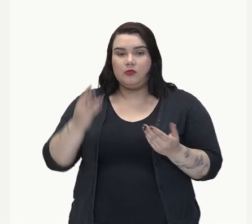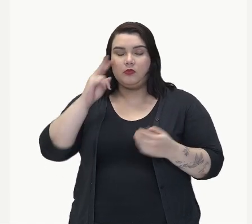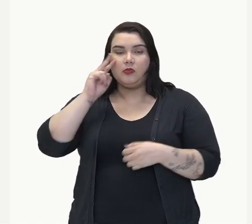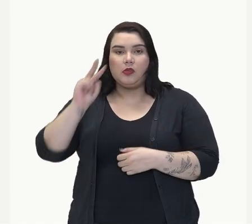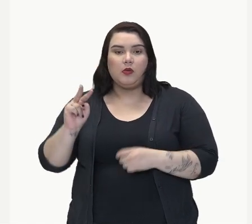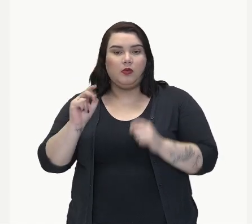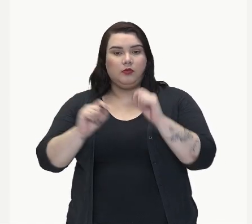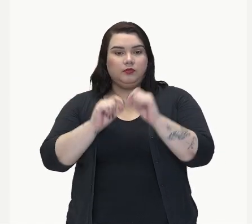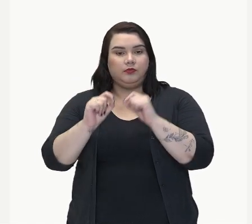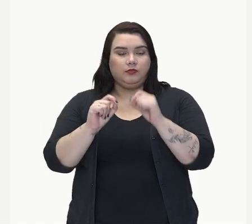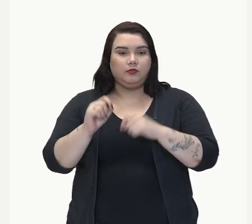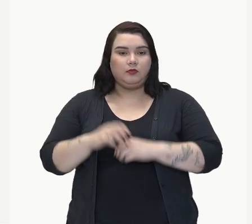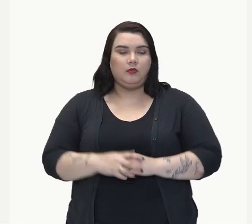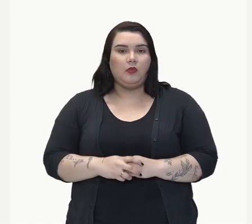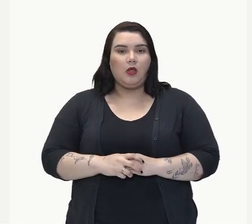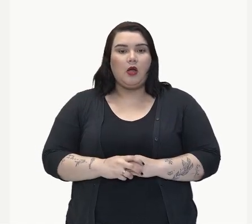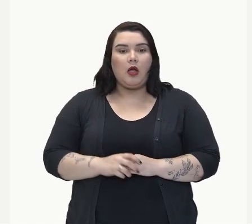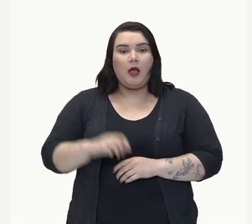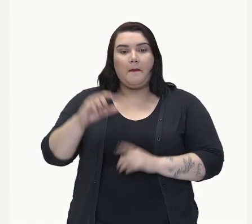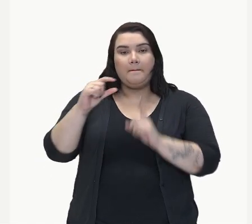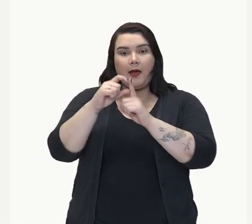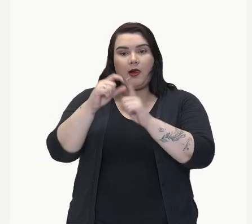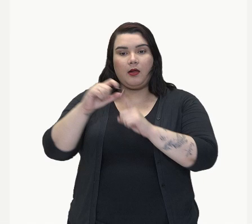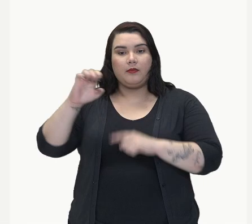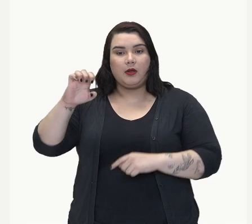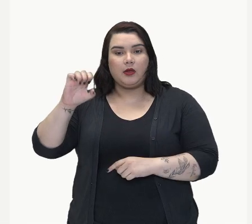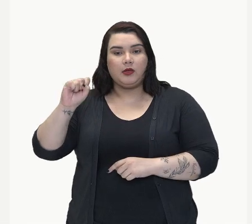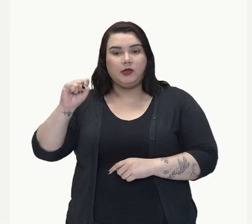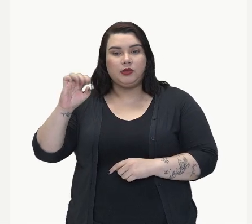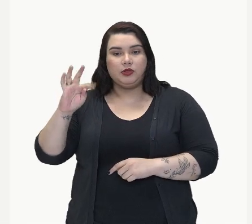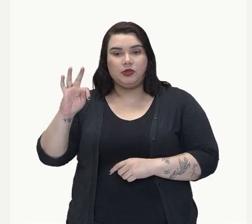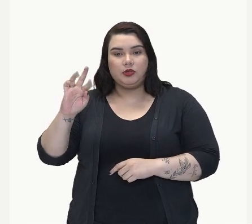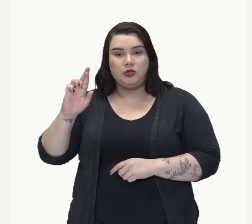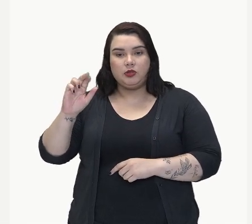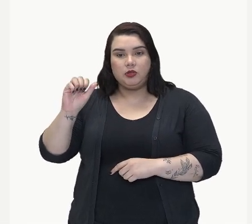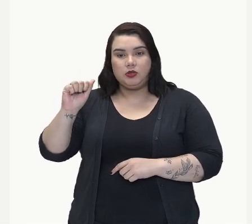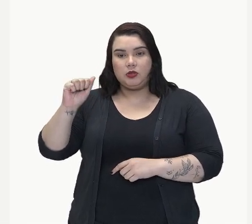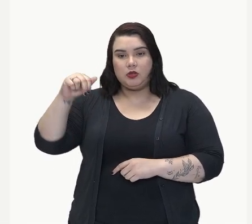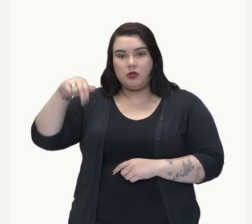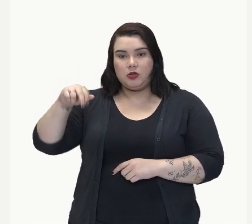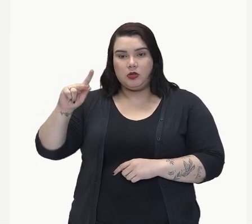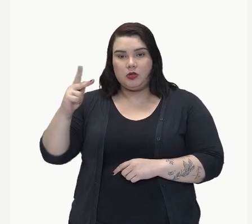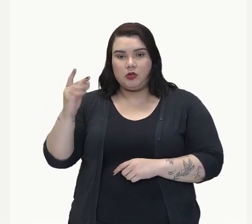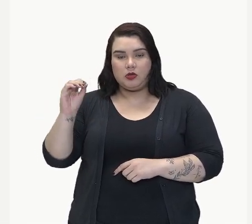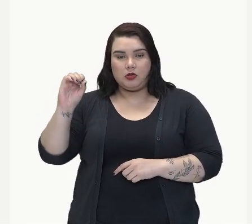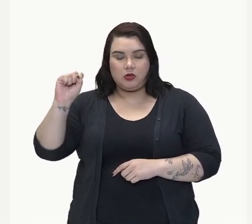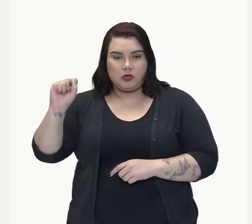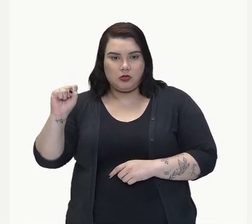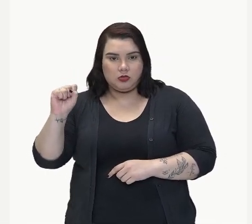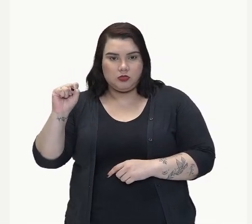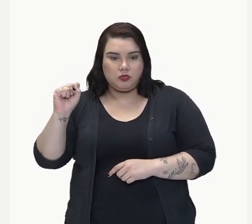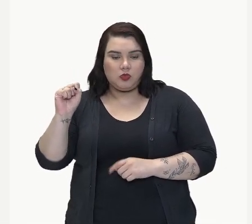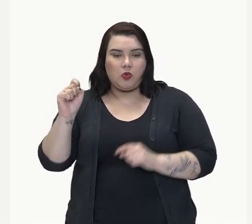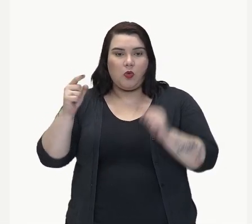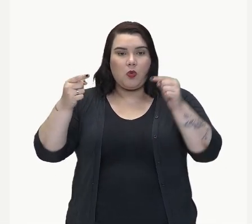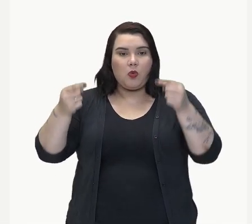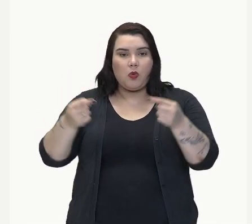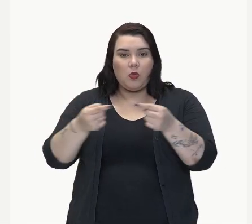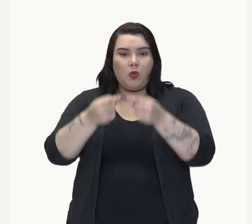estranhos, homens e mulheres. Vai concordar com o mais próximo?